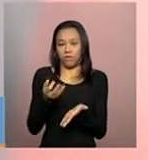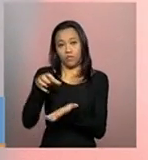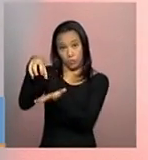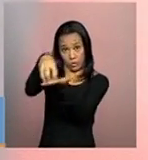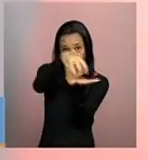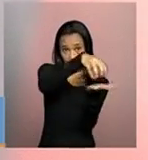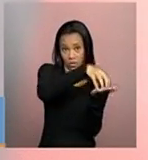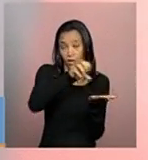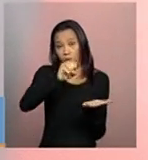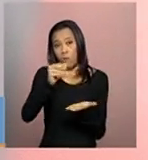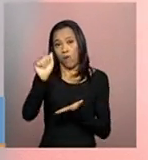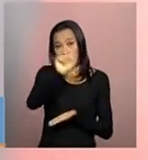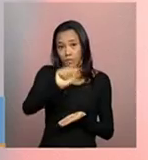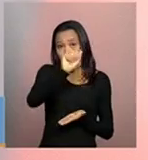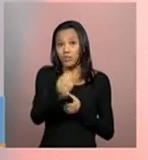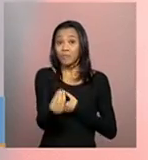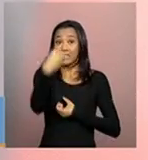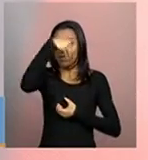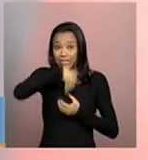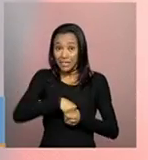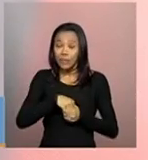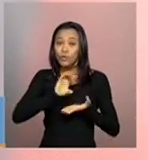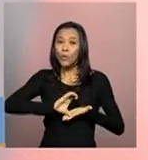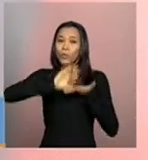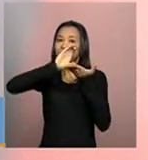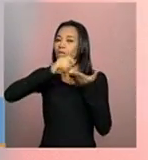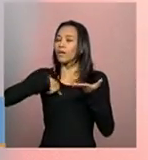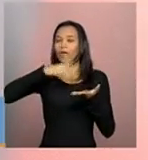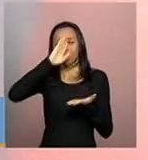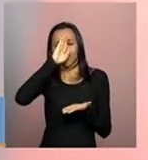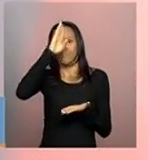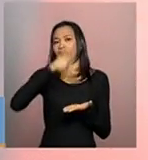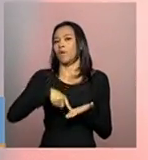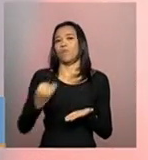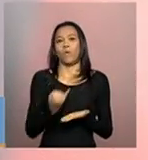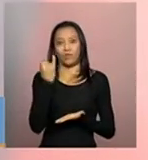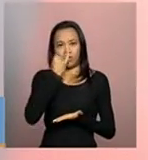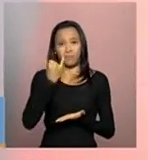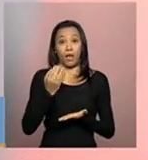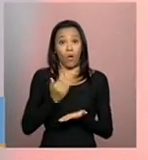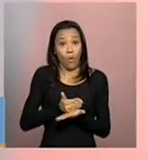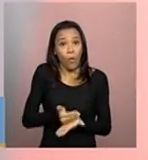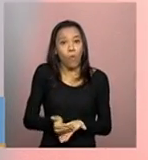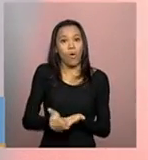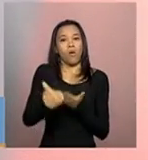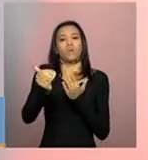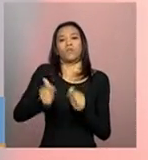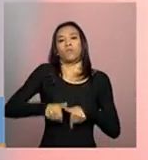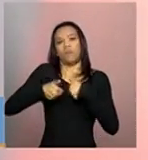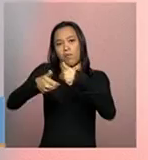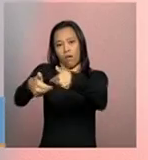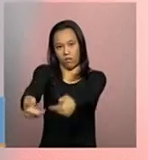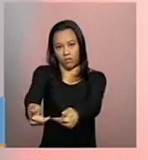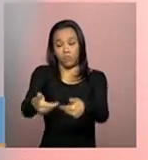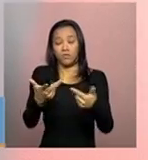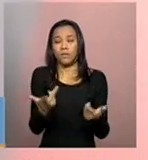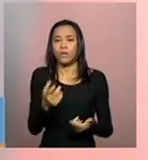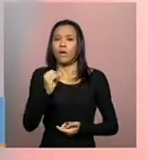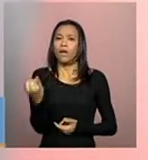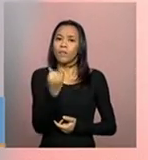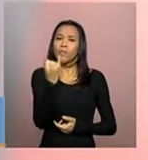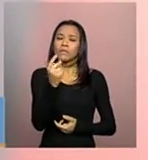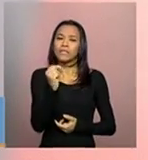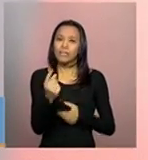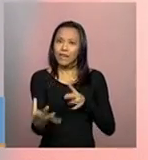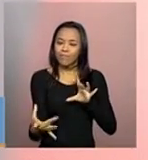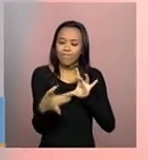oferta de entidade no Conselho, é o passo primeiro para o funcionamento de uma entidade. Então, é uma forma de se vincular ao Sistema Único de